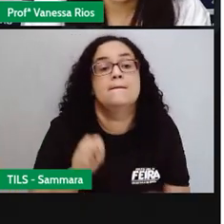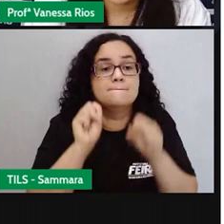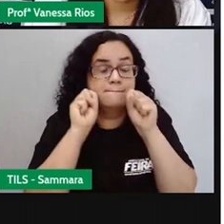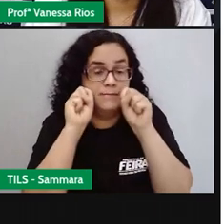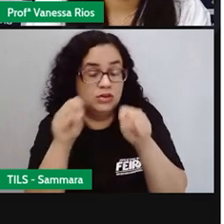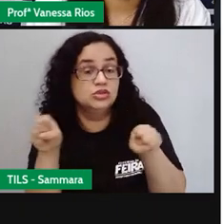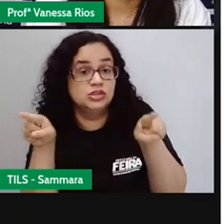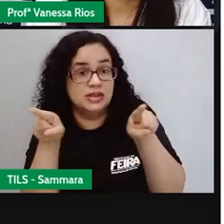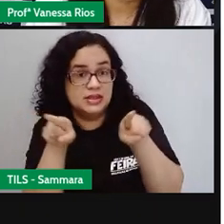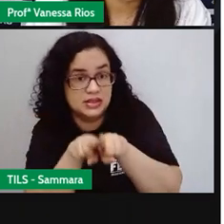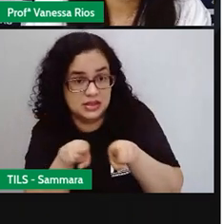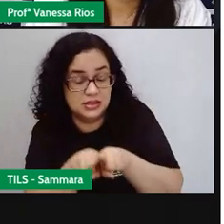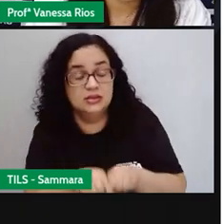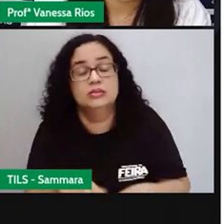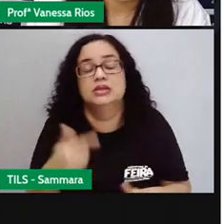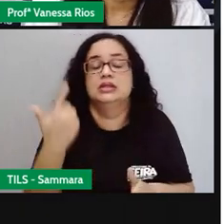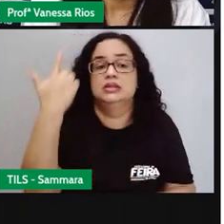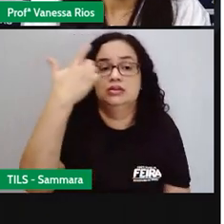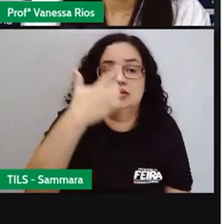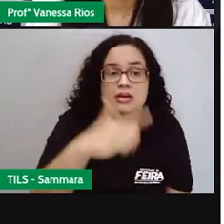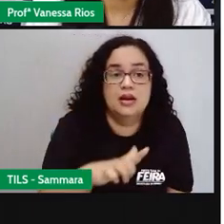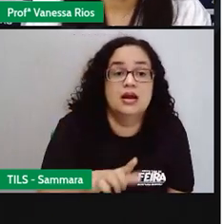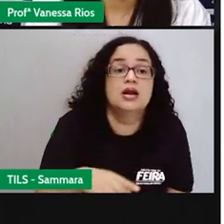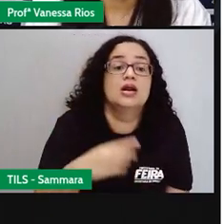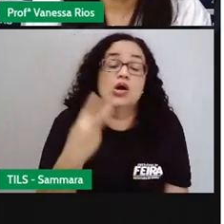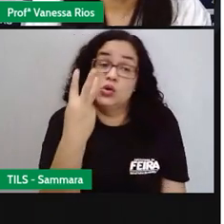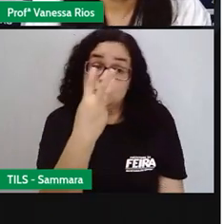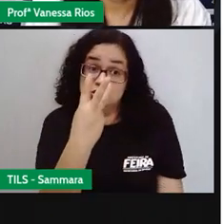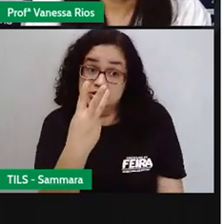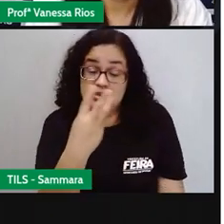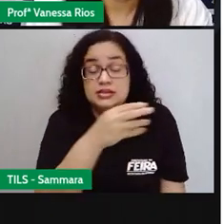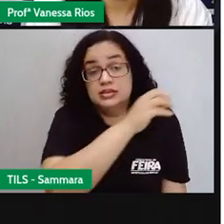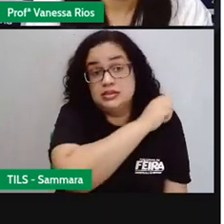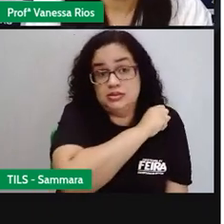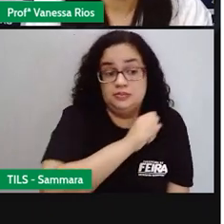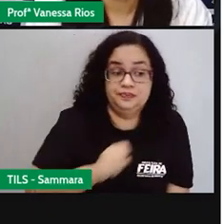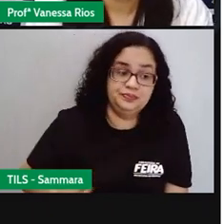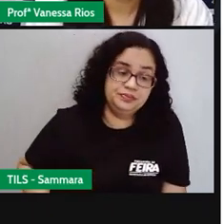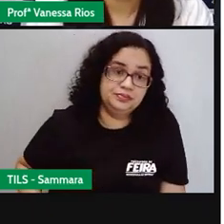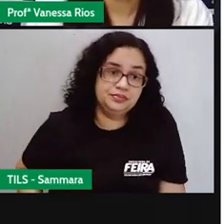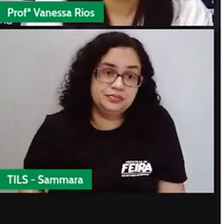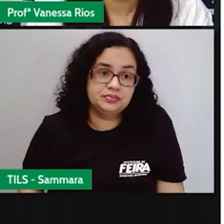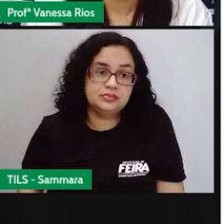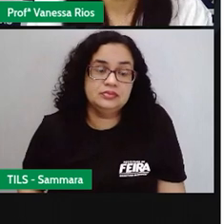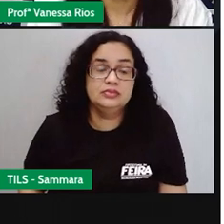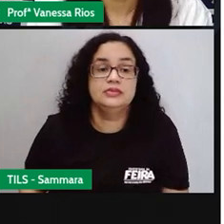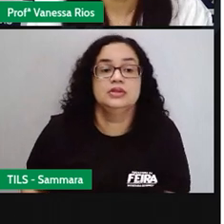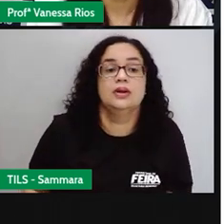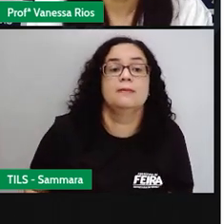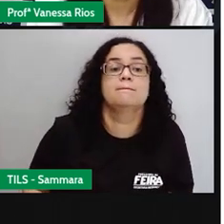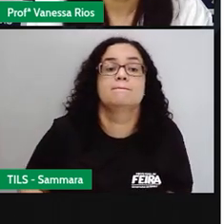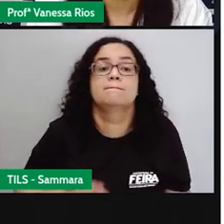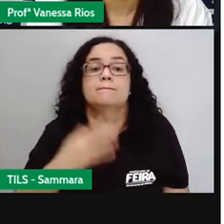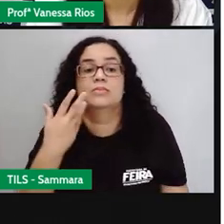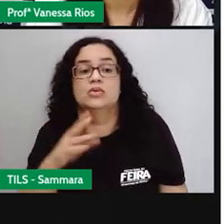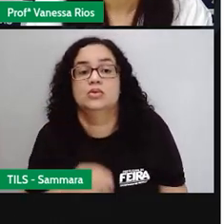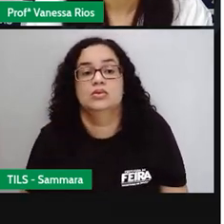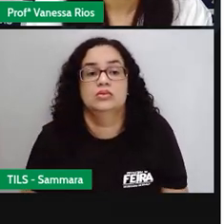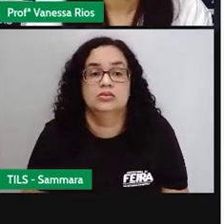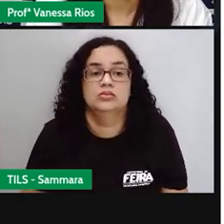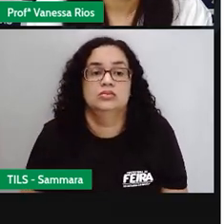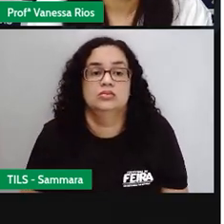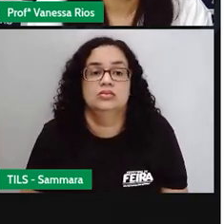podendo também concorrer à reeleição. Os três senadores, eles são eleitos para mandatos de